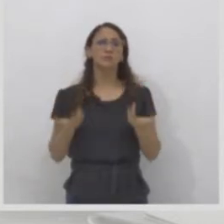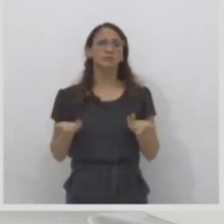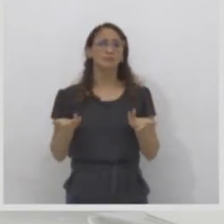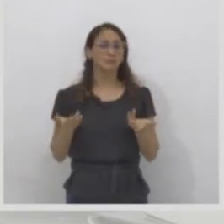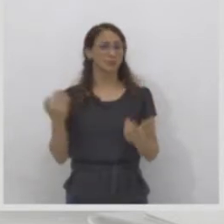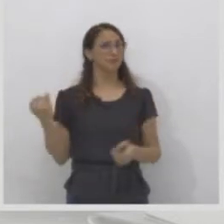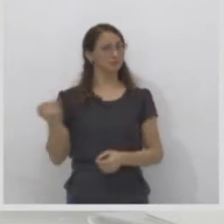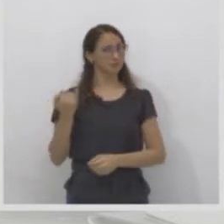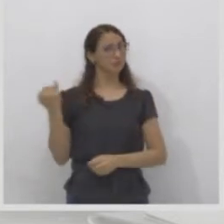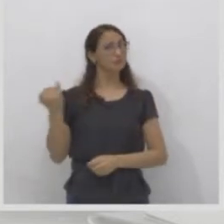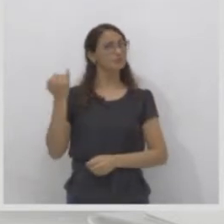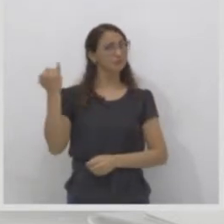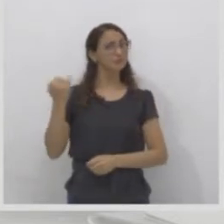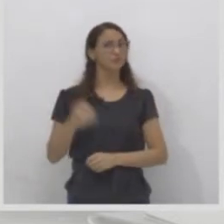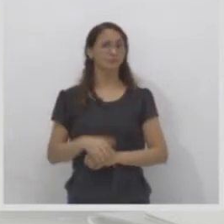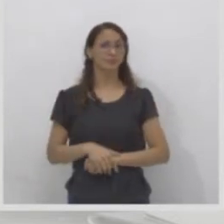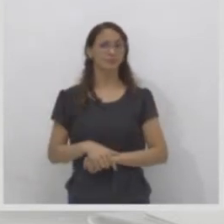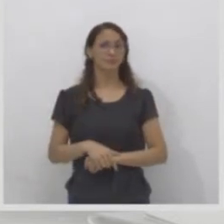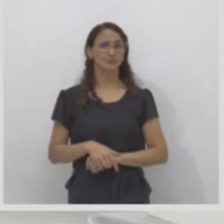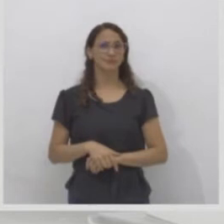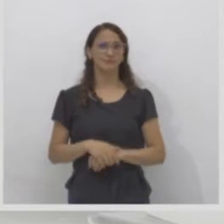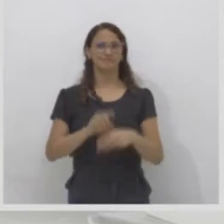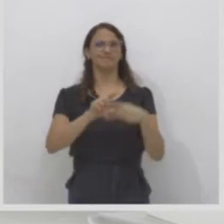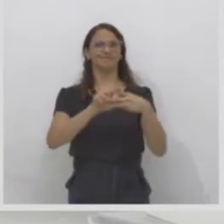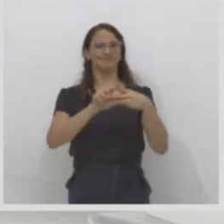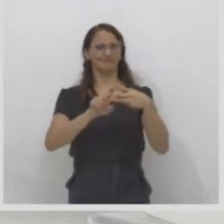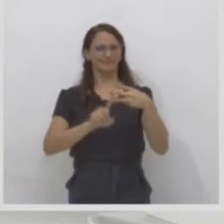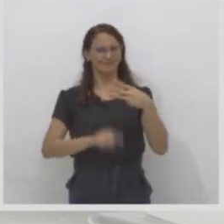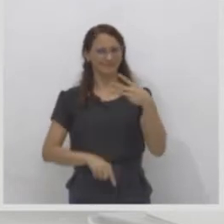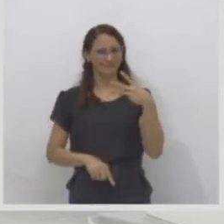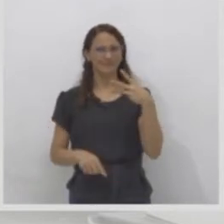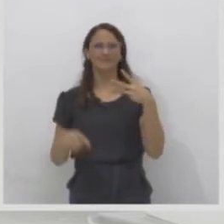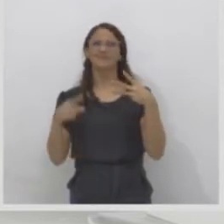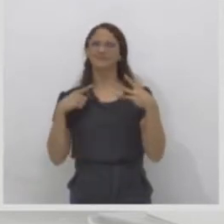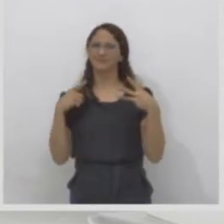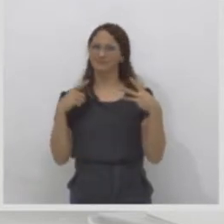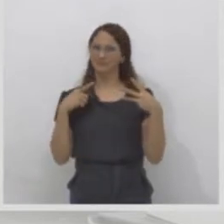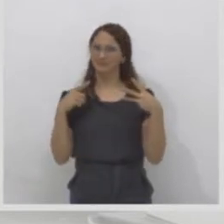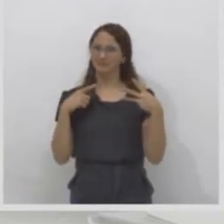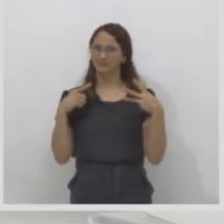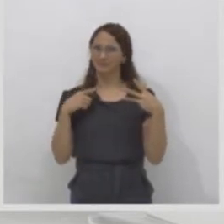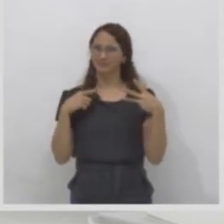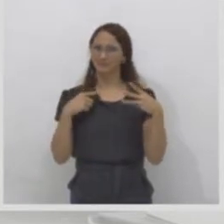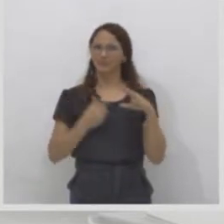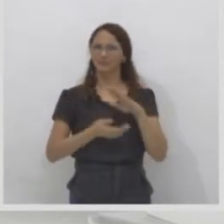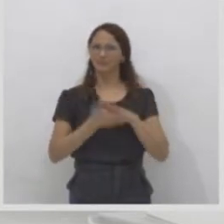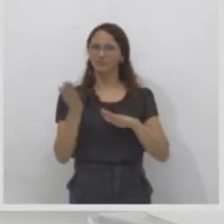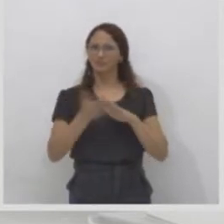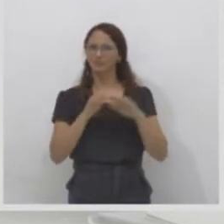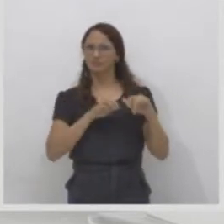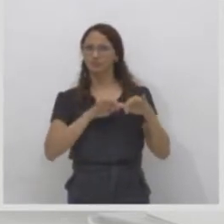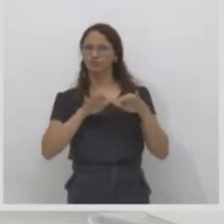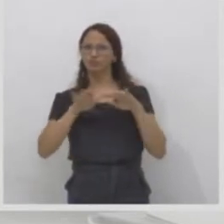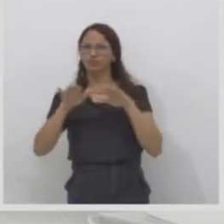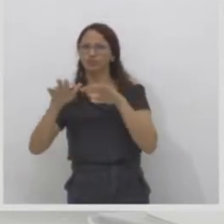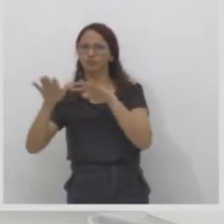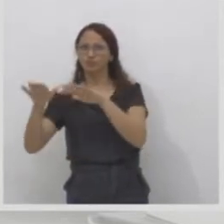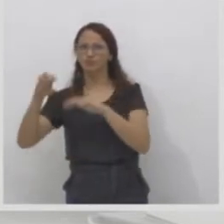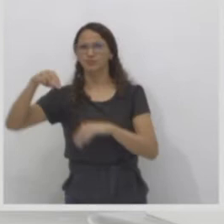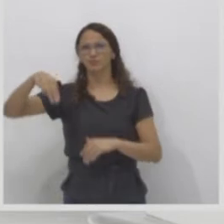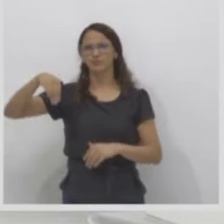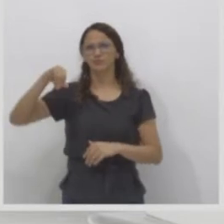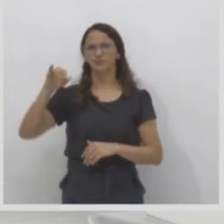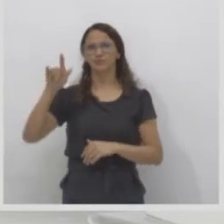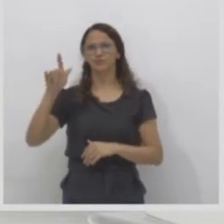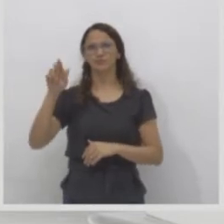aluno. Existem três tipos de motivação para uma migração. A migração